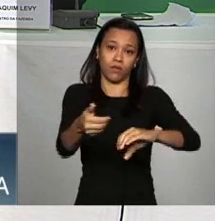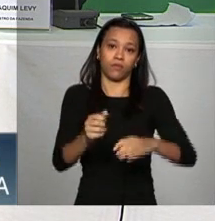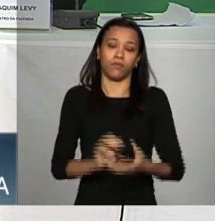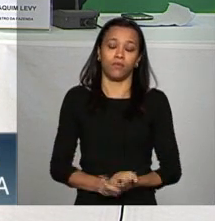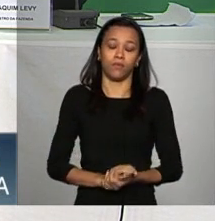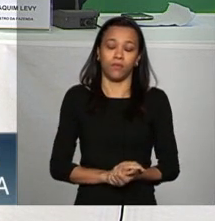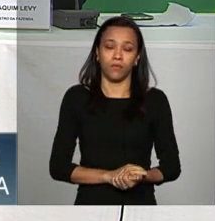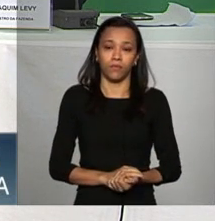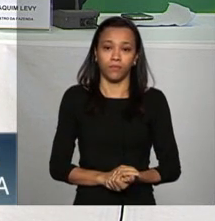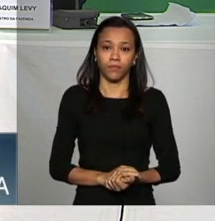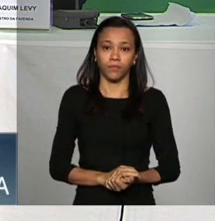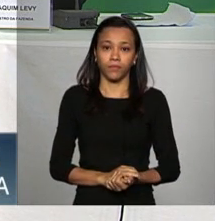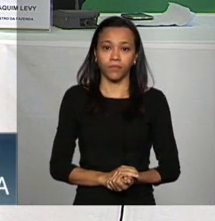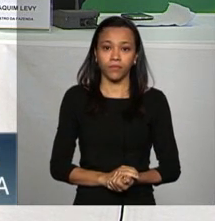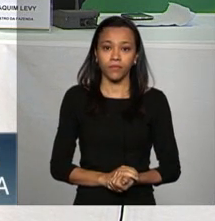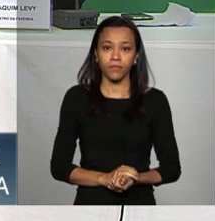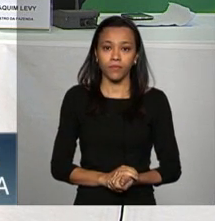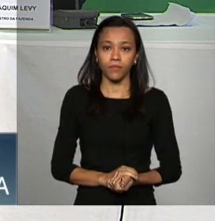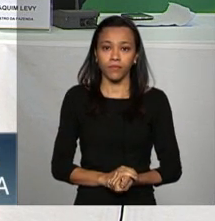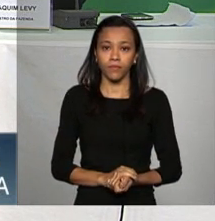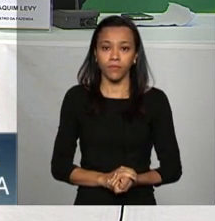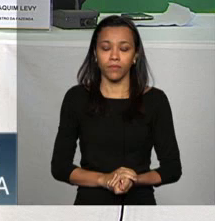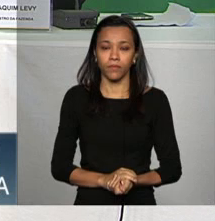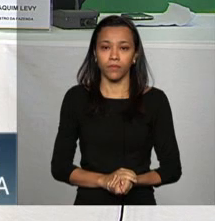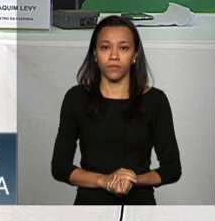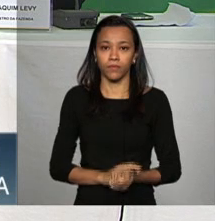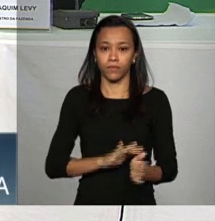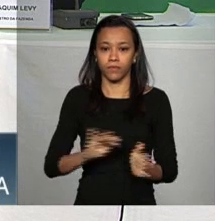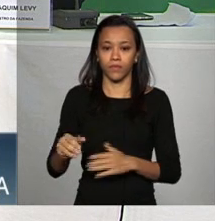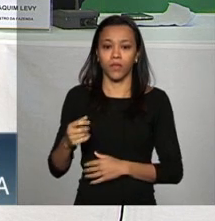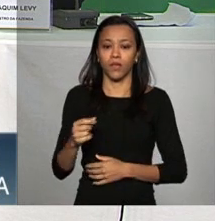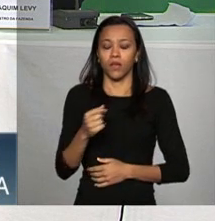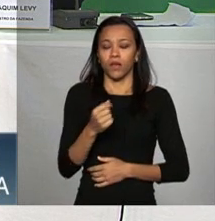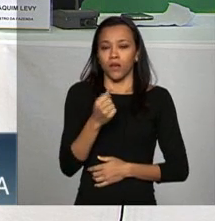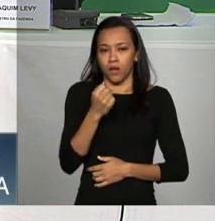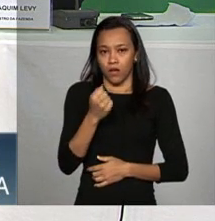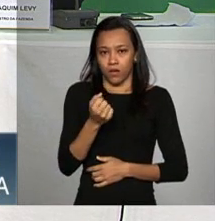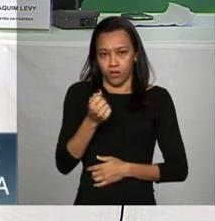Edna se manda o valor por favor só falar duas coisas aqui